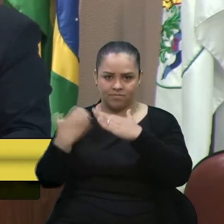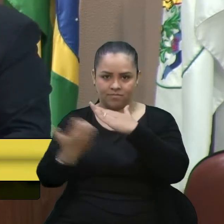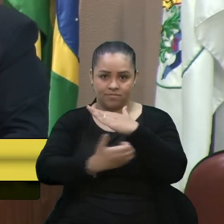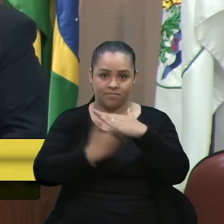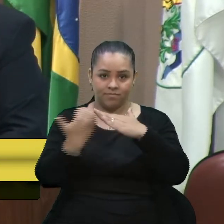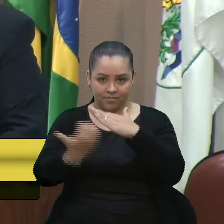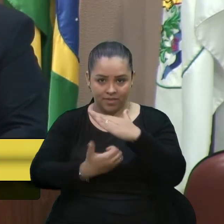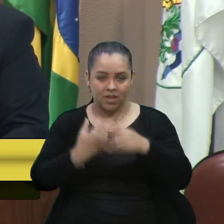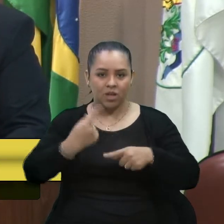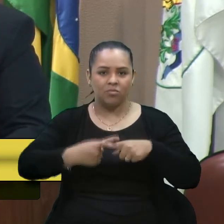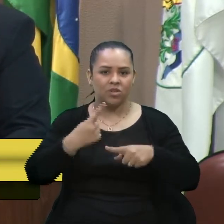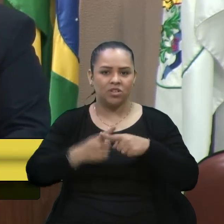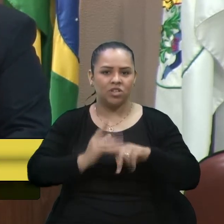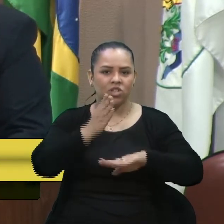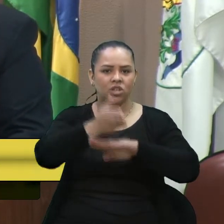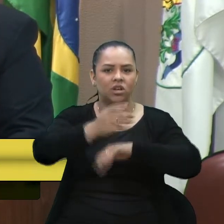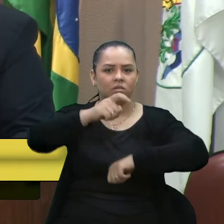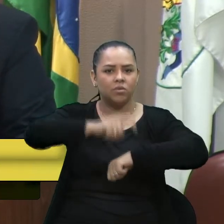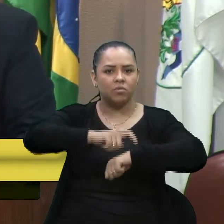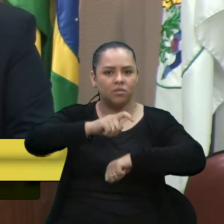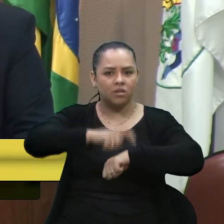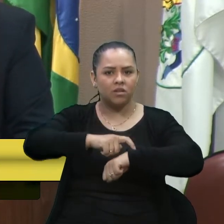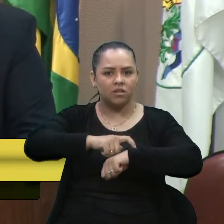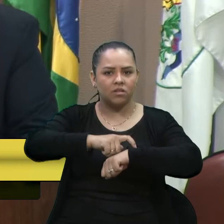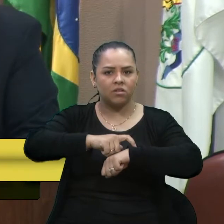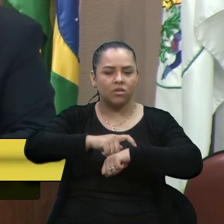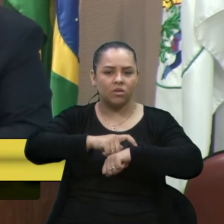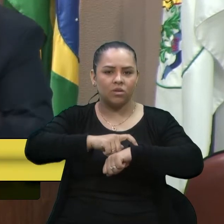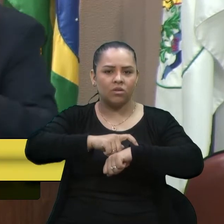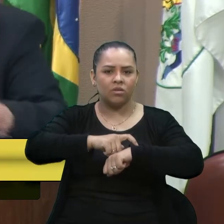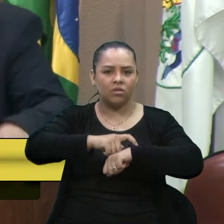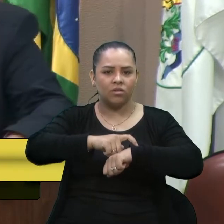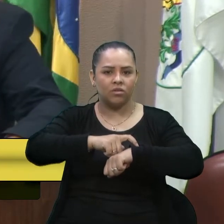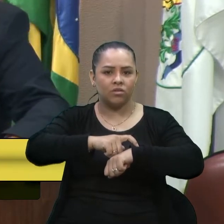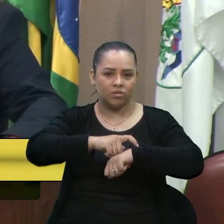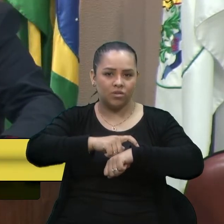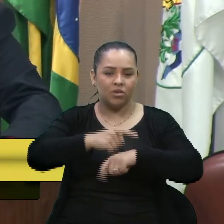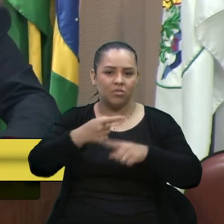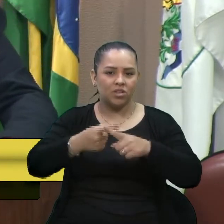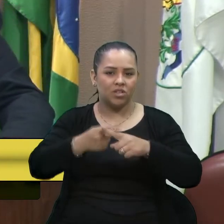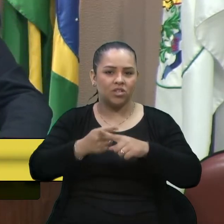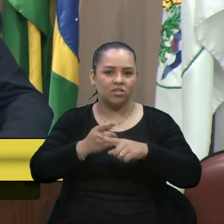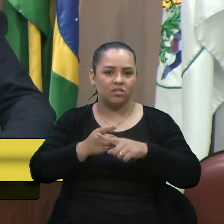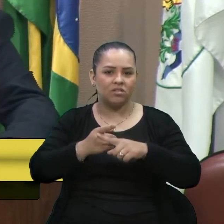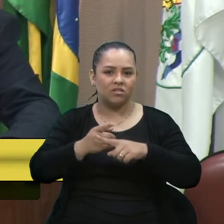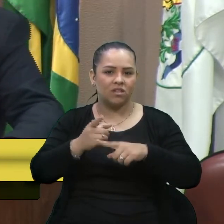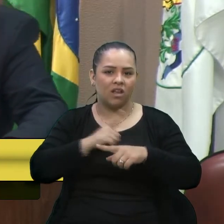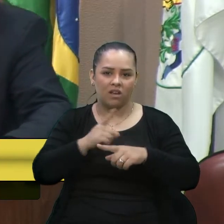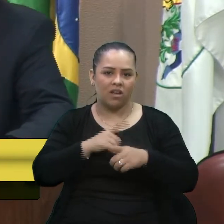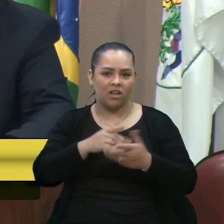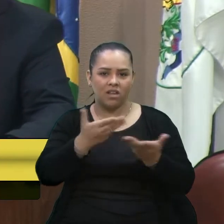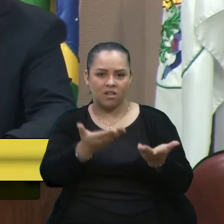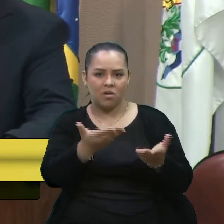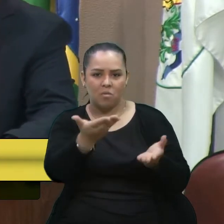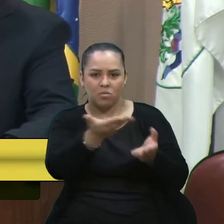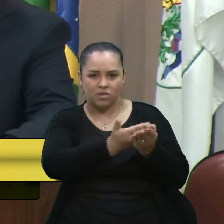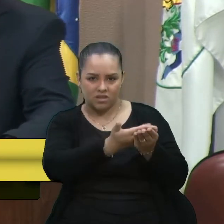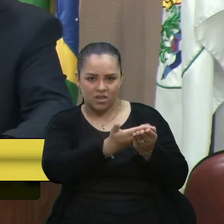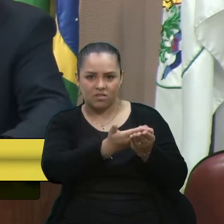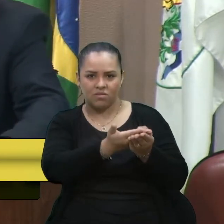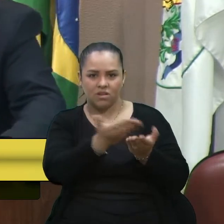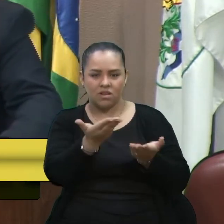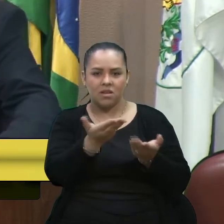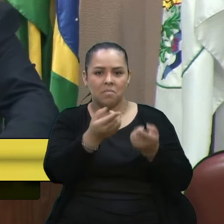daí chega na hora quando uma, no caso de uma liminar, né? Que foi